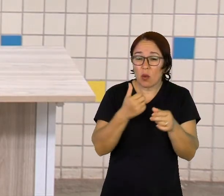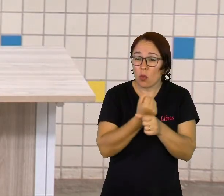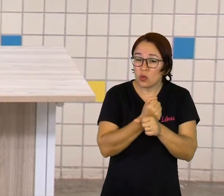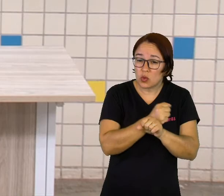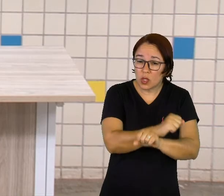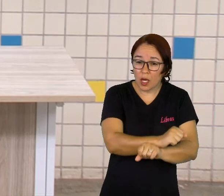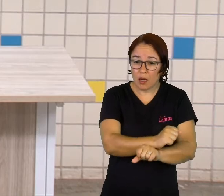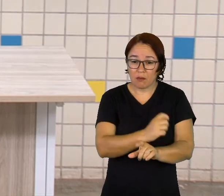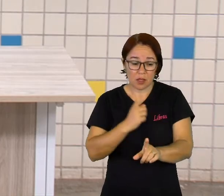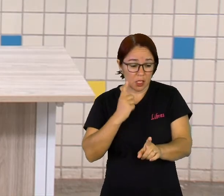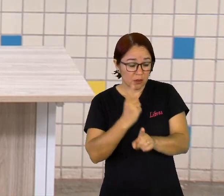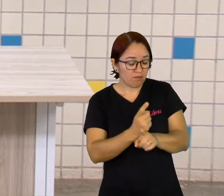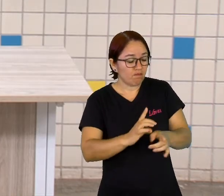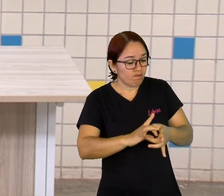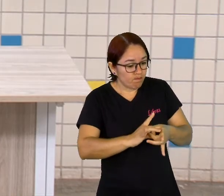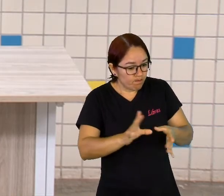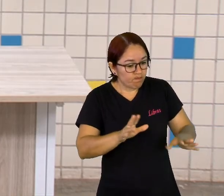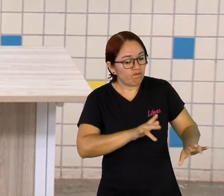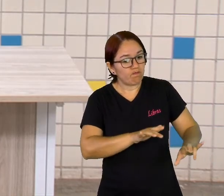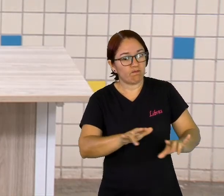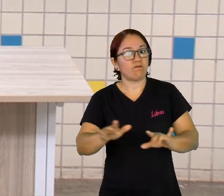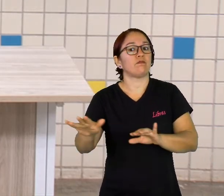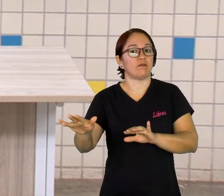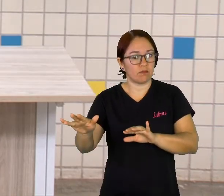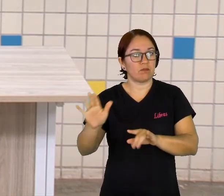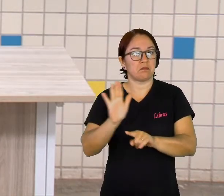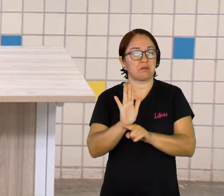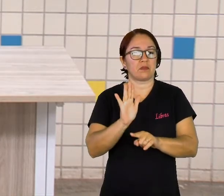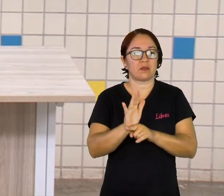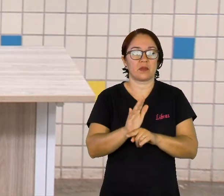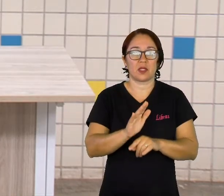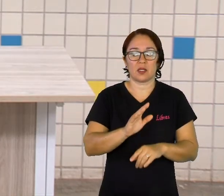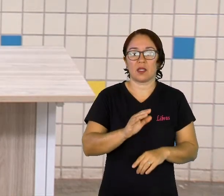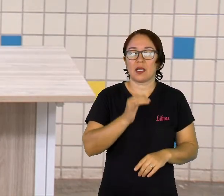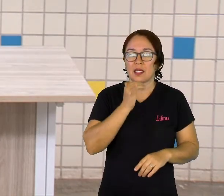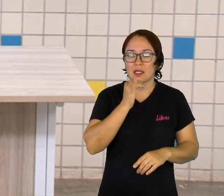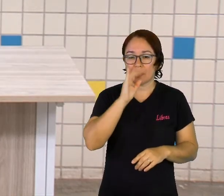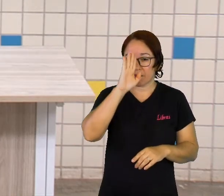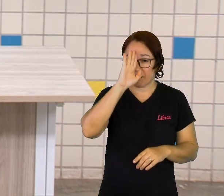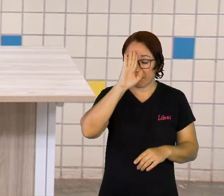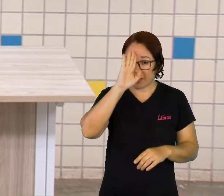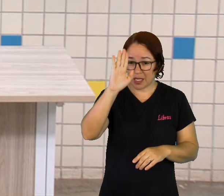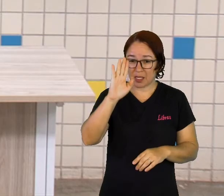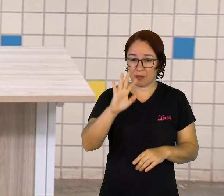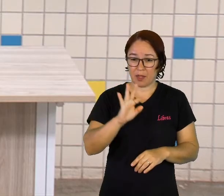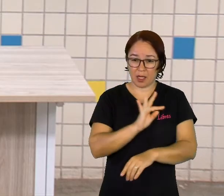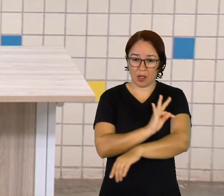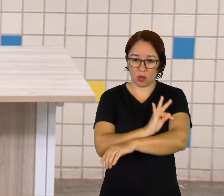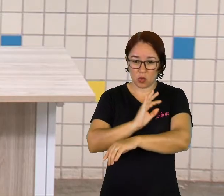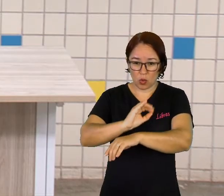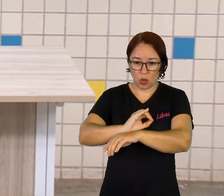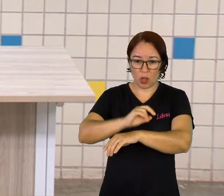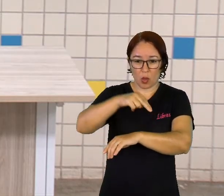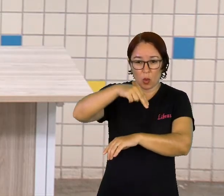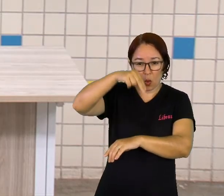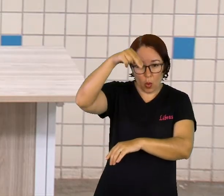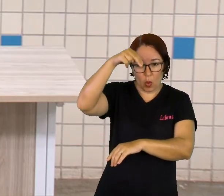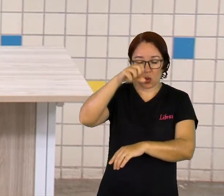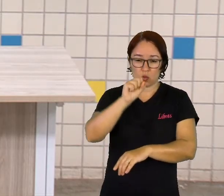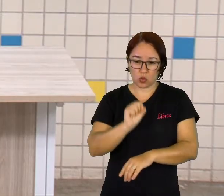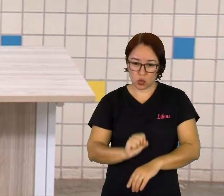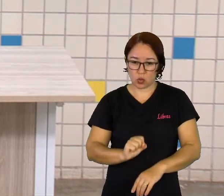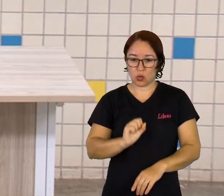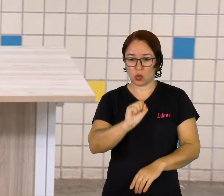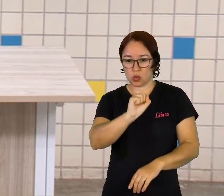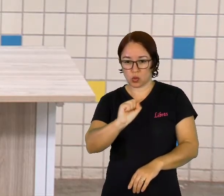Os locais com maior incidência de casos são as regiões Norte, Sul e Sudeste do